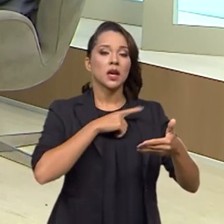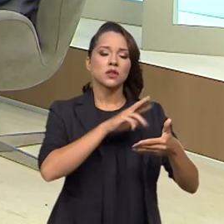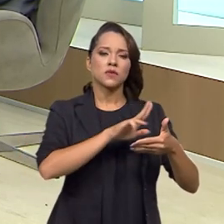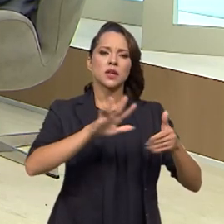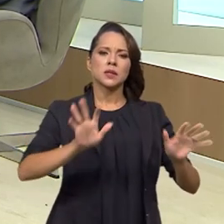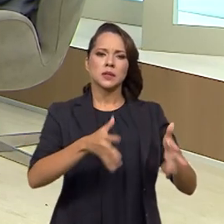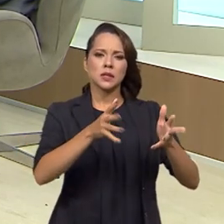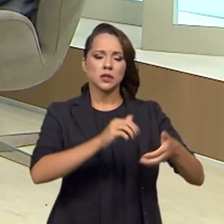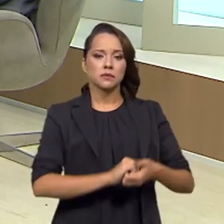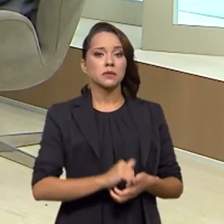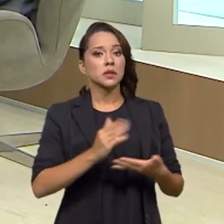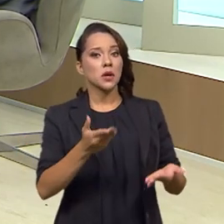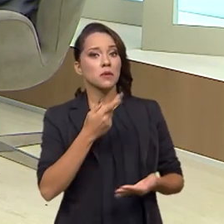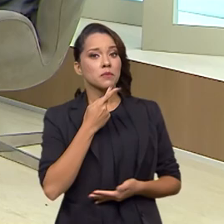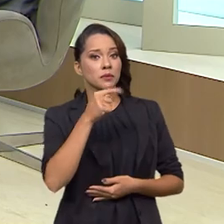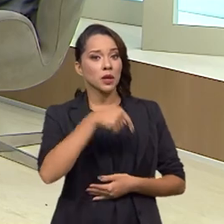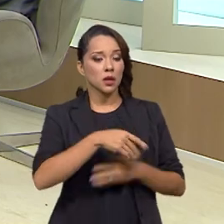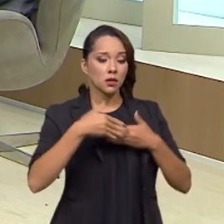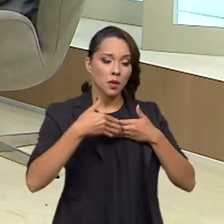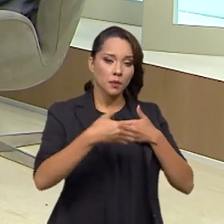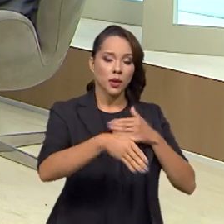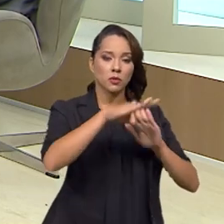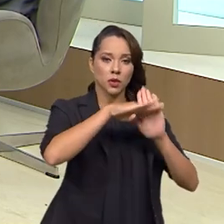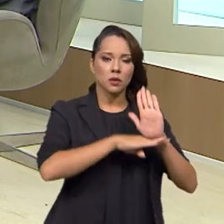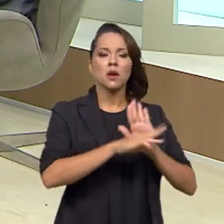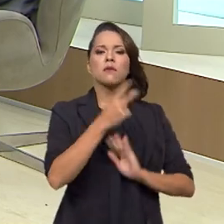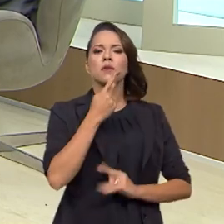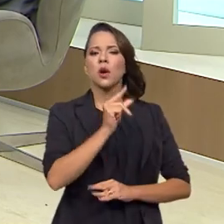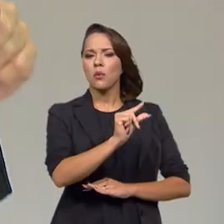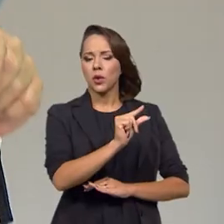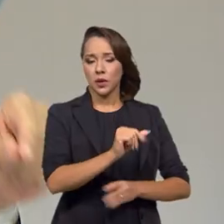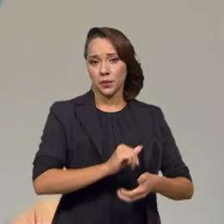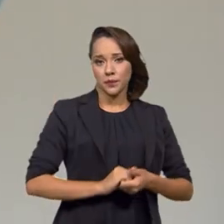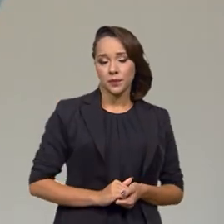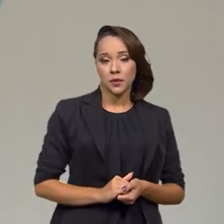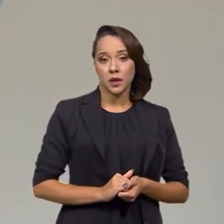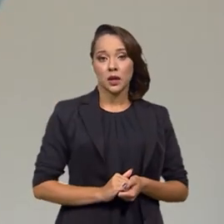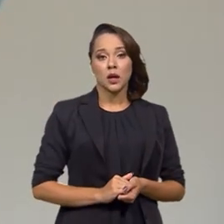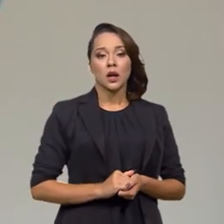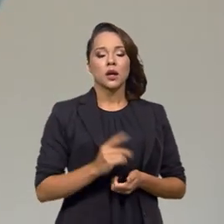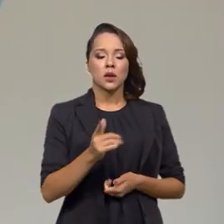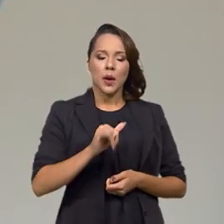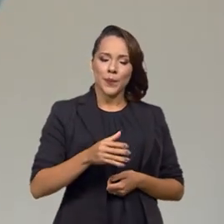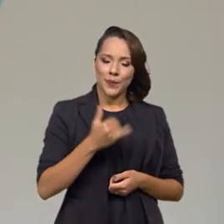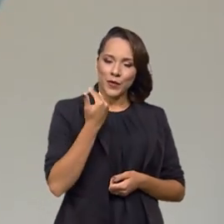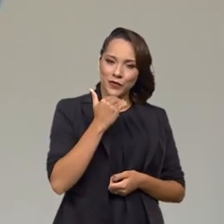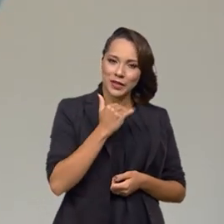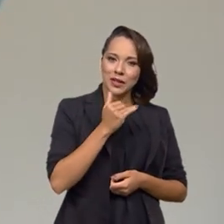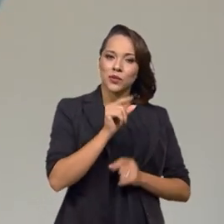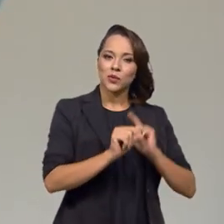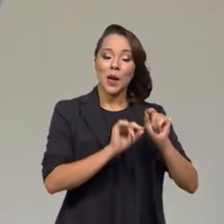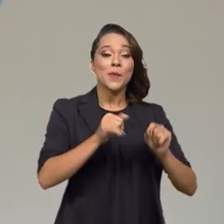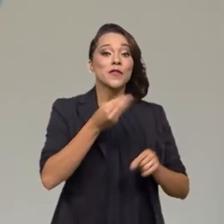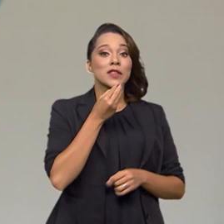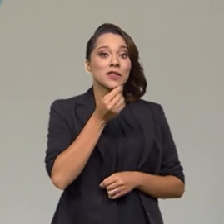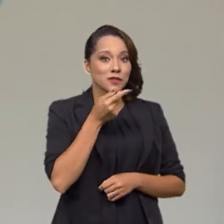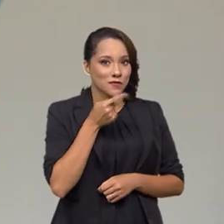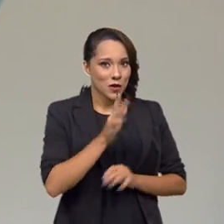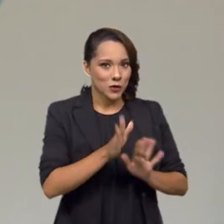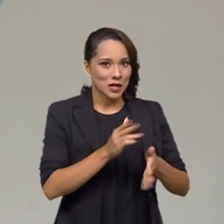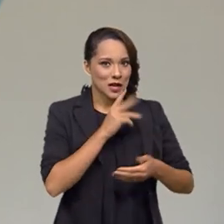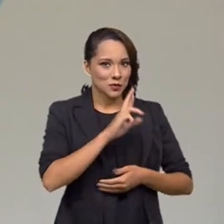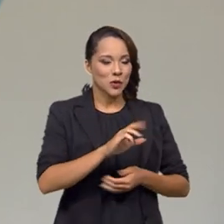iniciativas, então a gente vai aqui no decorrer do programa falar um pouco sobre elas. Pegando o gancho do senhor, dessa resposta agora há pouco,